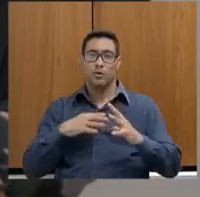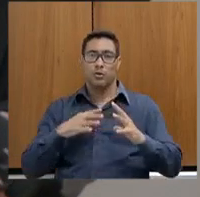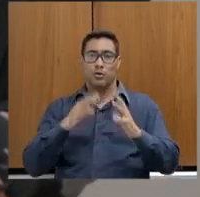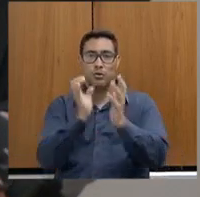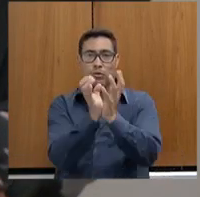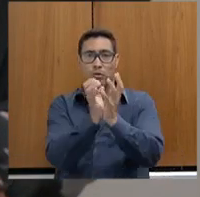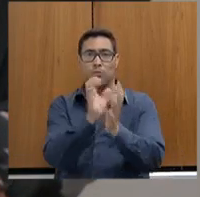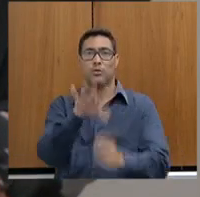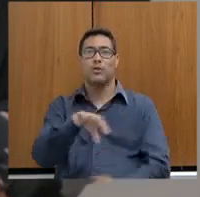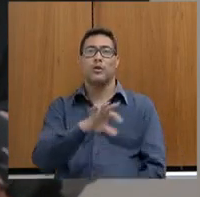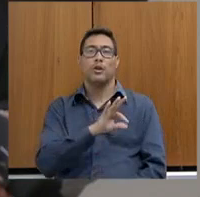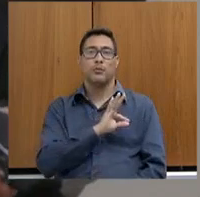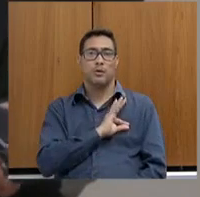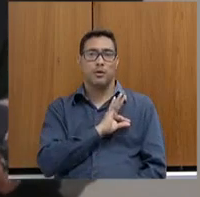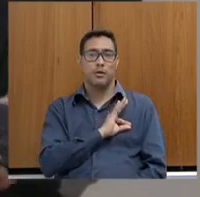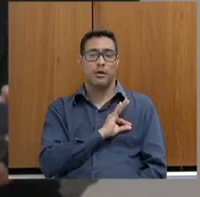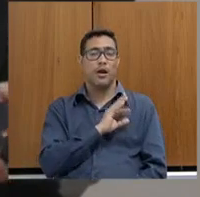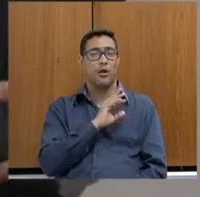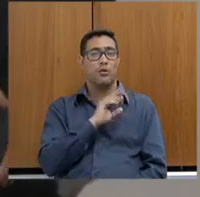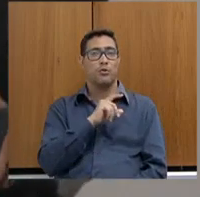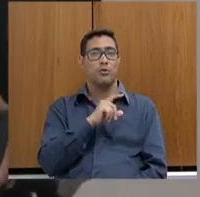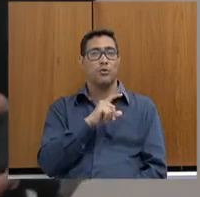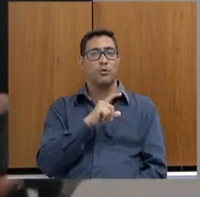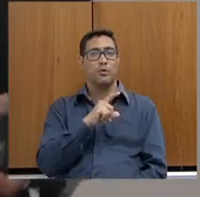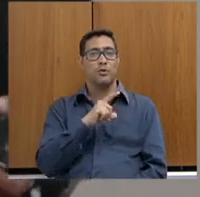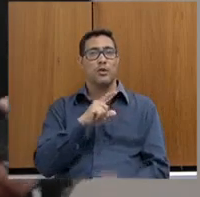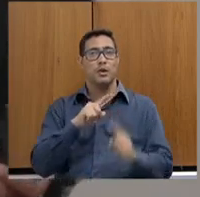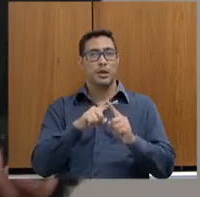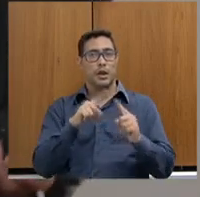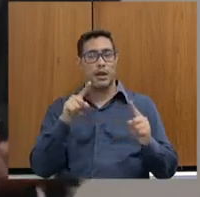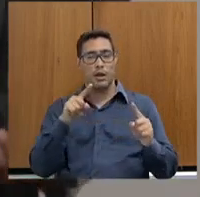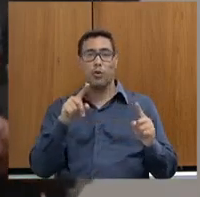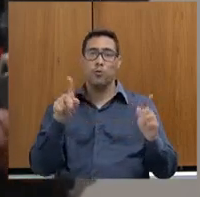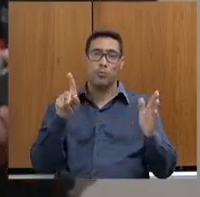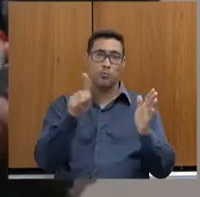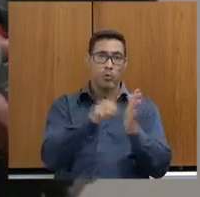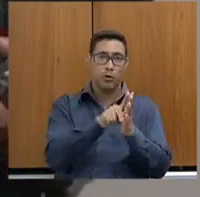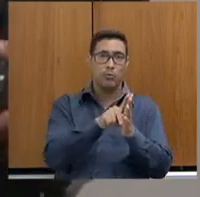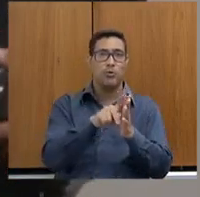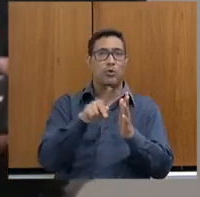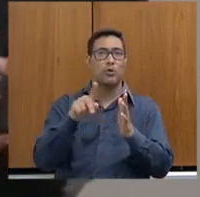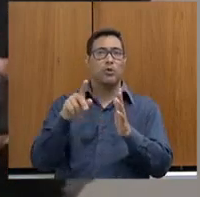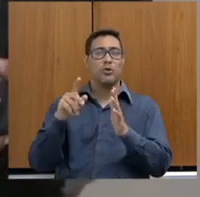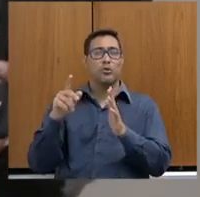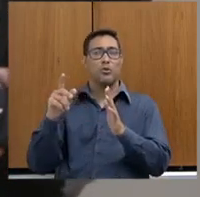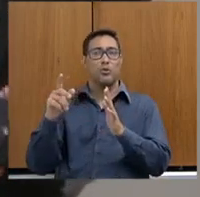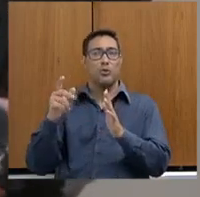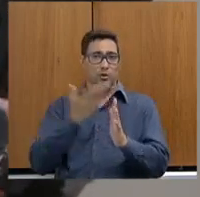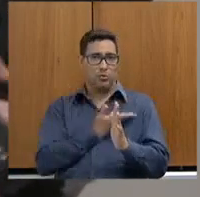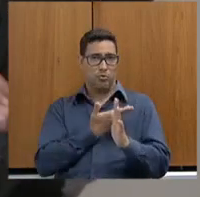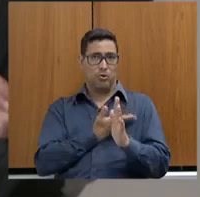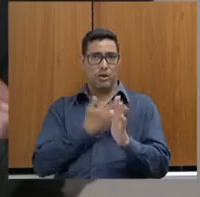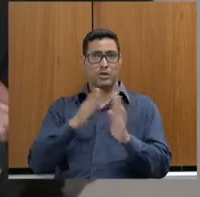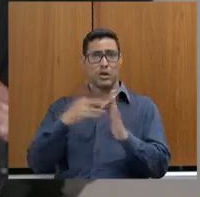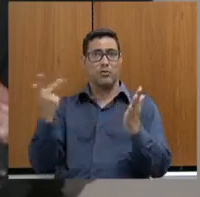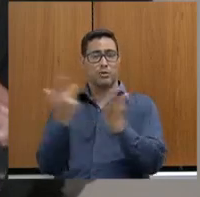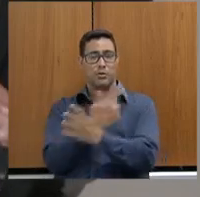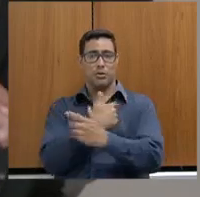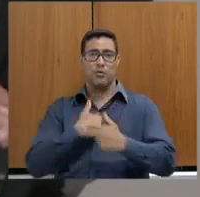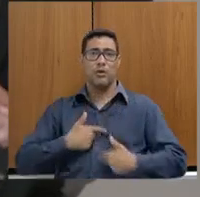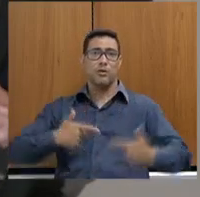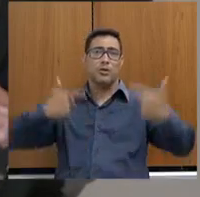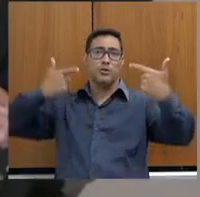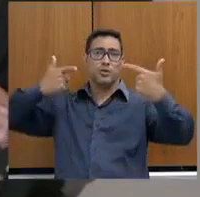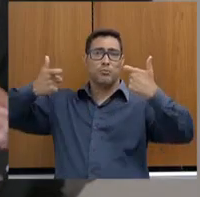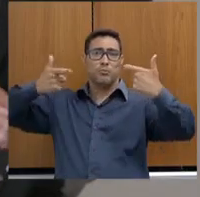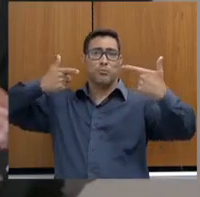em contato. Ora, em contato com o próprio colega, eu mesmo já tive, secretário, em uma troca de tiro, eu